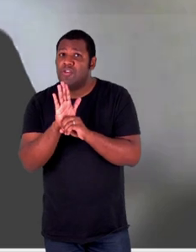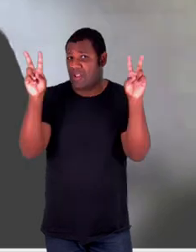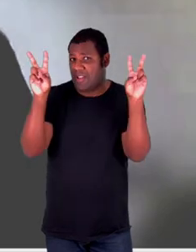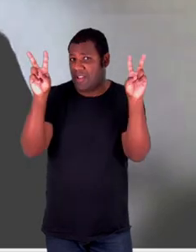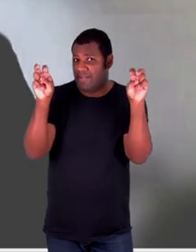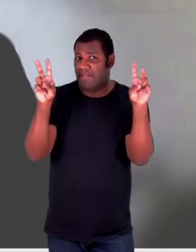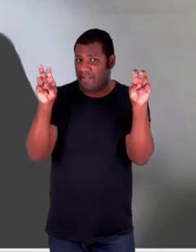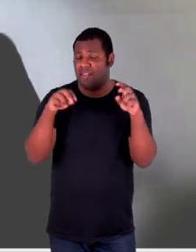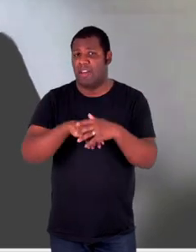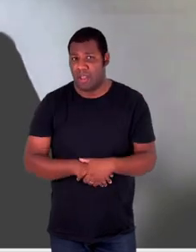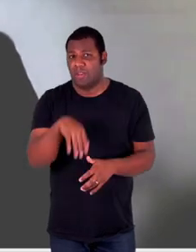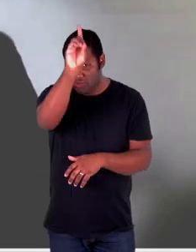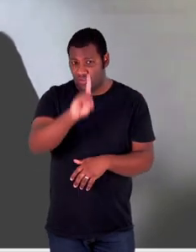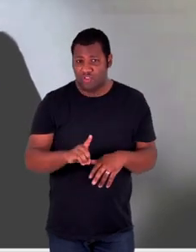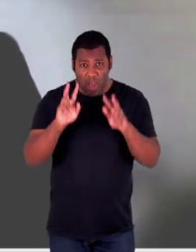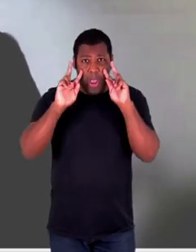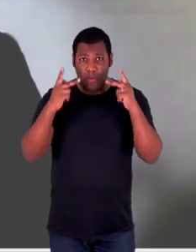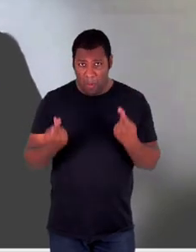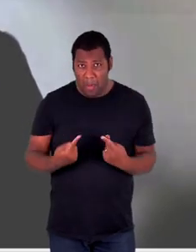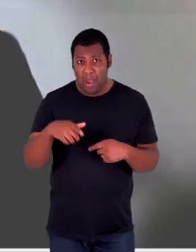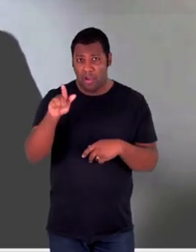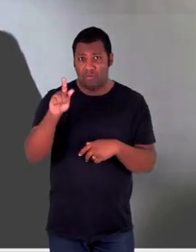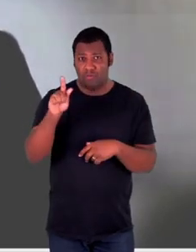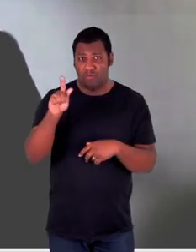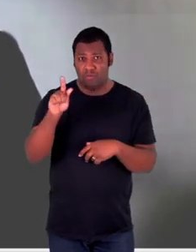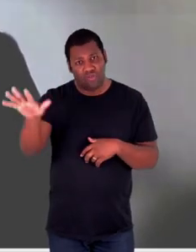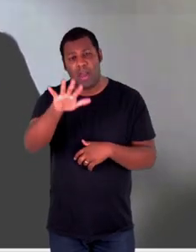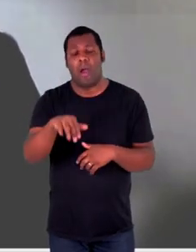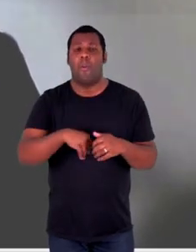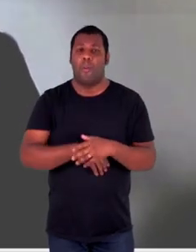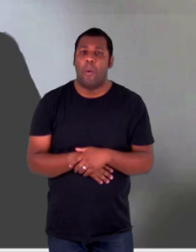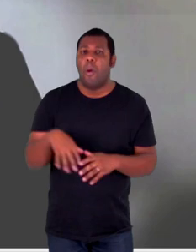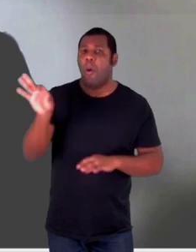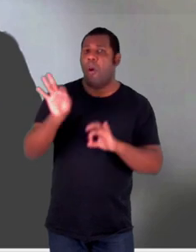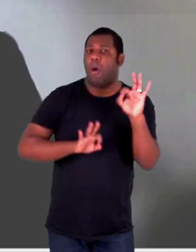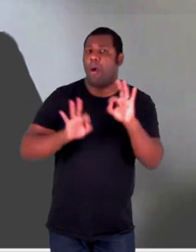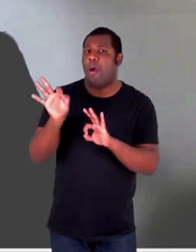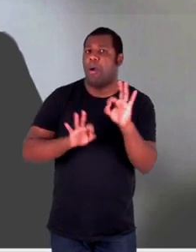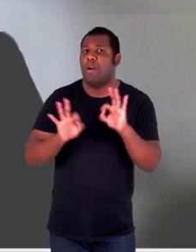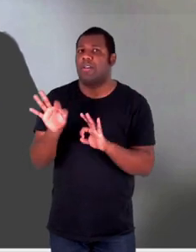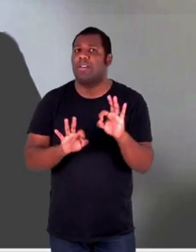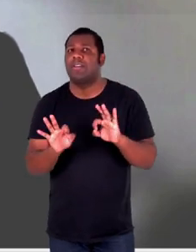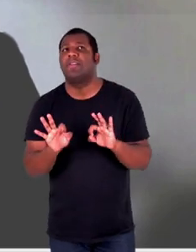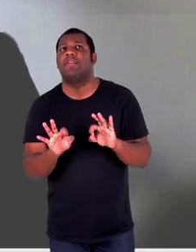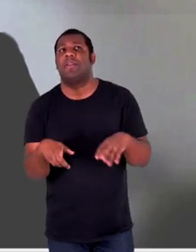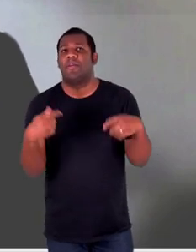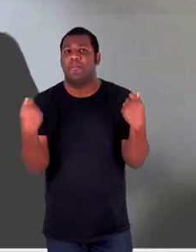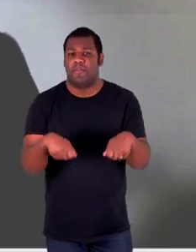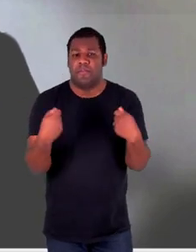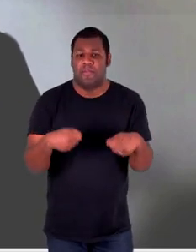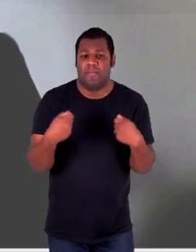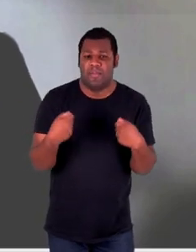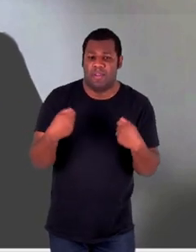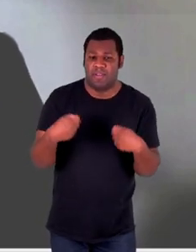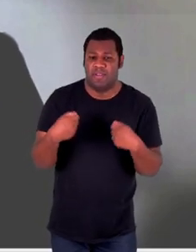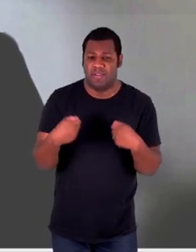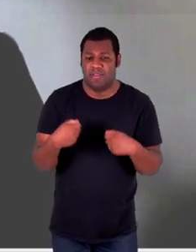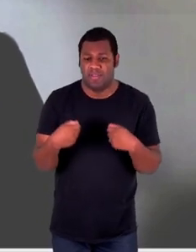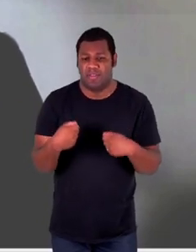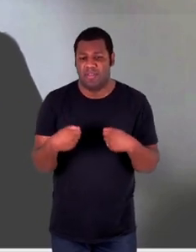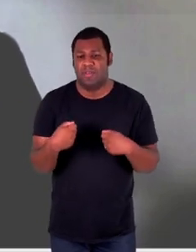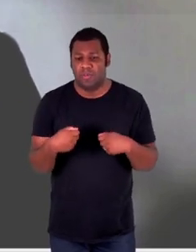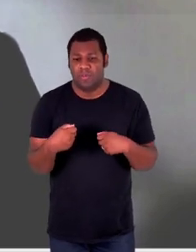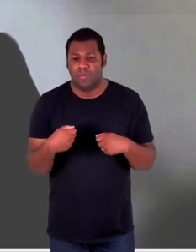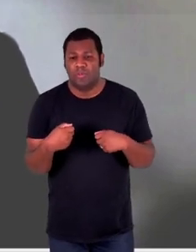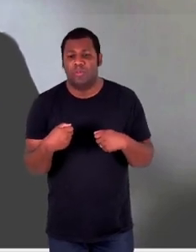abertas de direitos humanos em geral. Então, nesses encaminhamentos, essa necessidade de interlocução com os núcleos e os centros